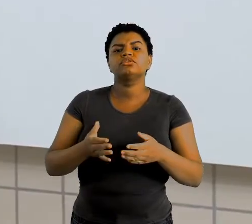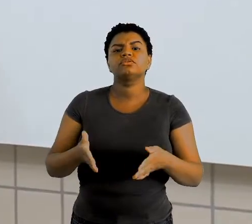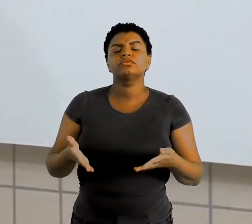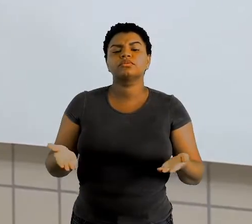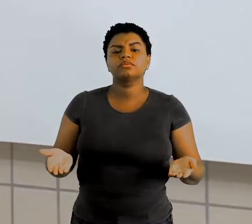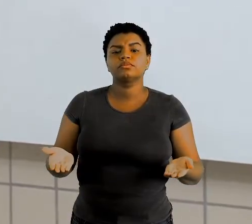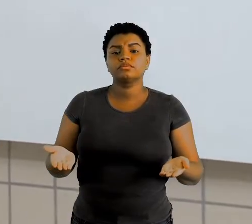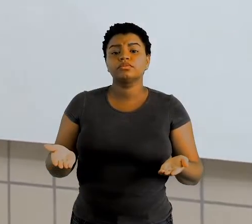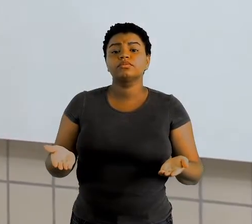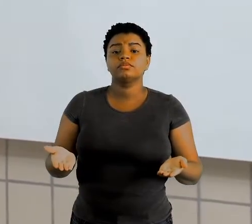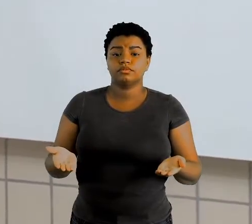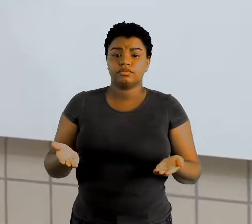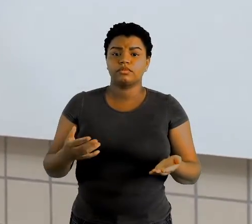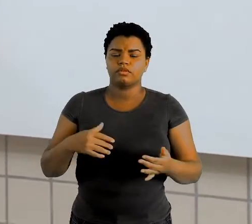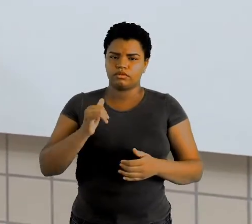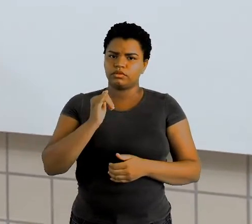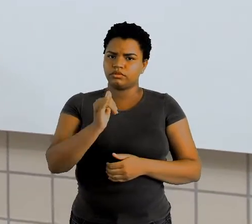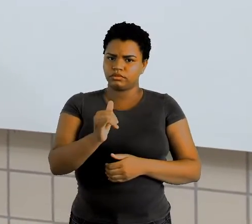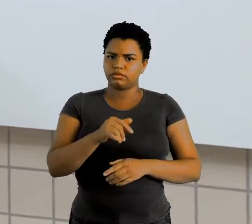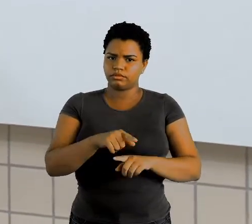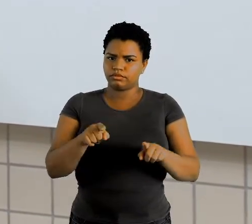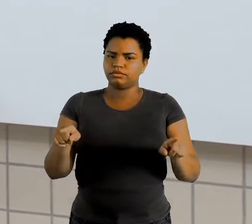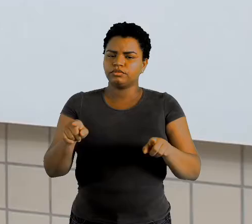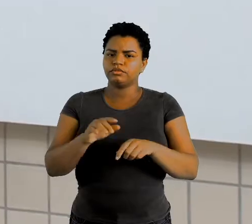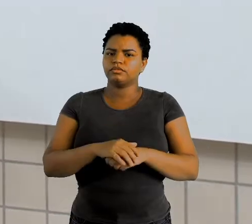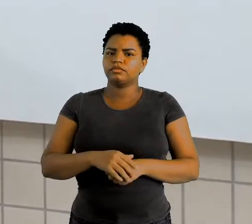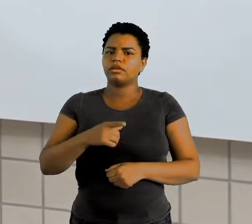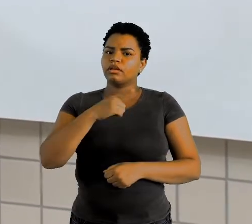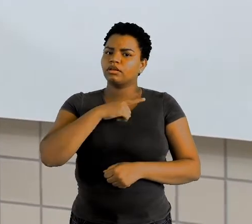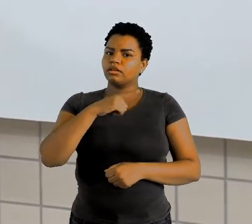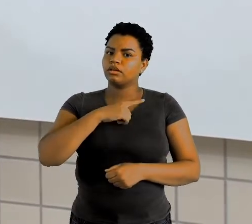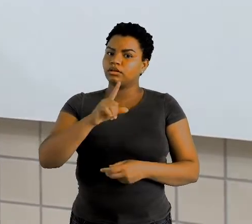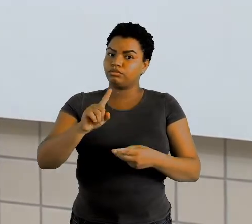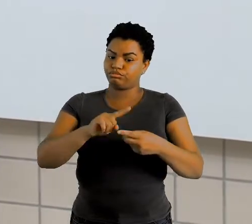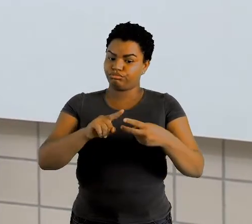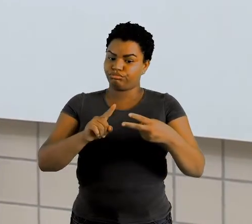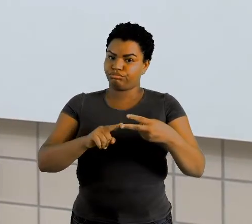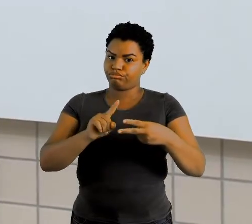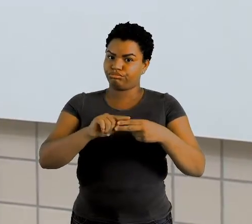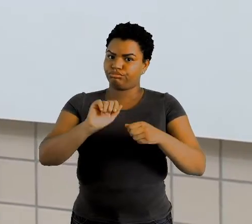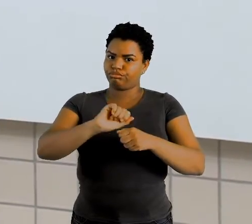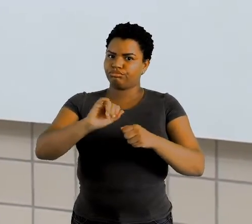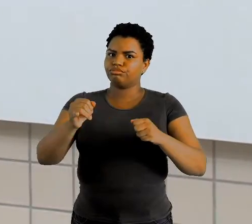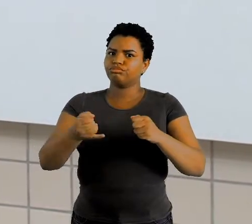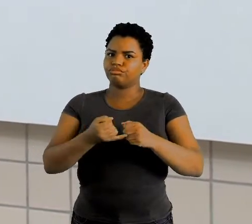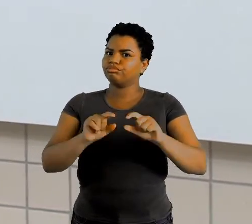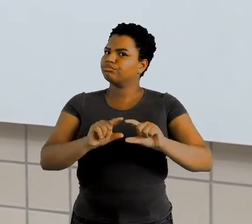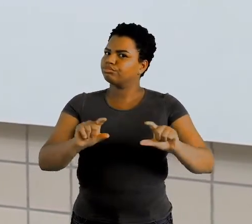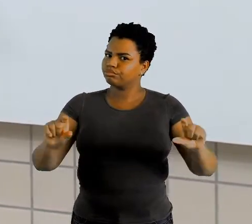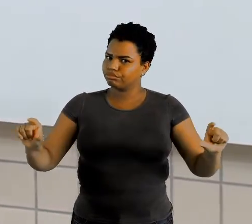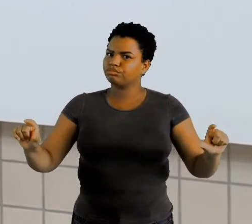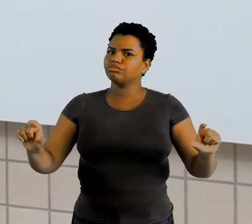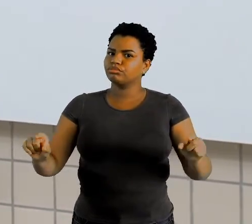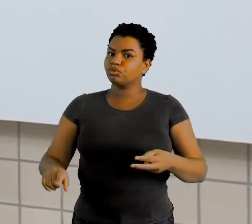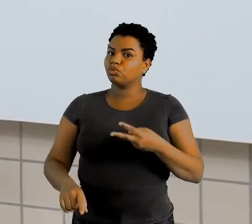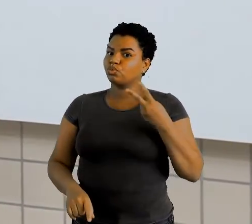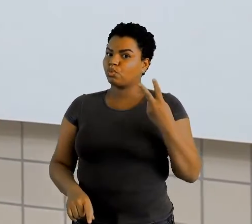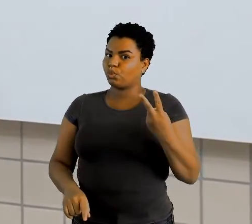Vou dizer para vocês, nós temos aí dois adjetivos nesse trecho, dois.